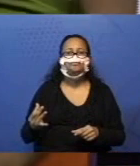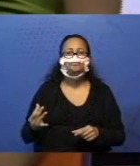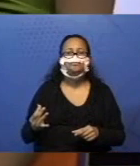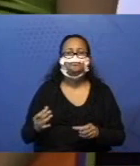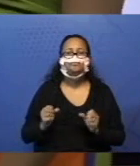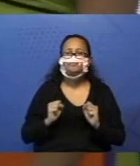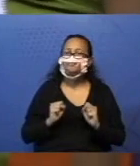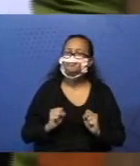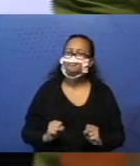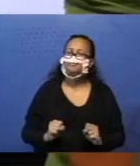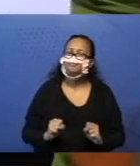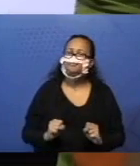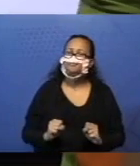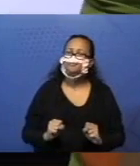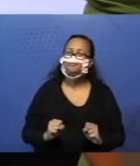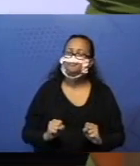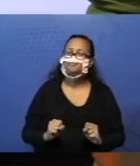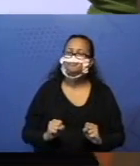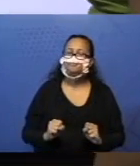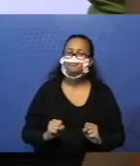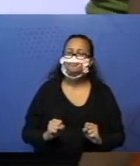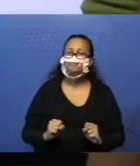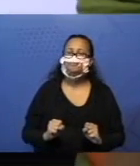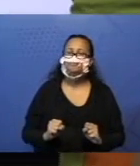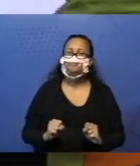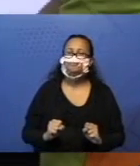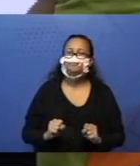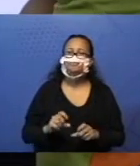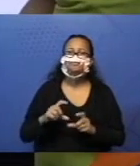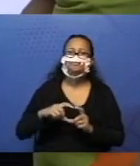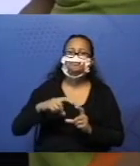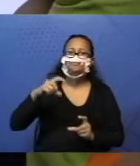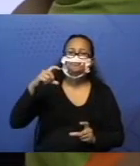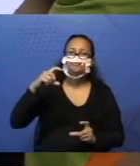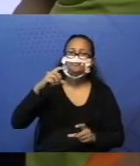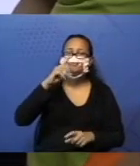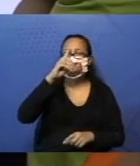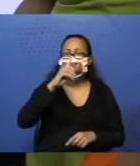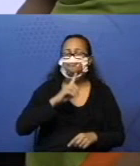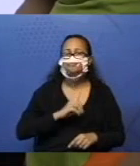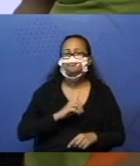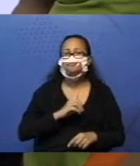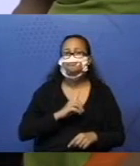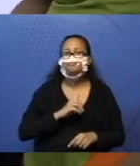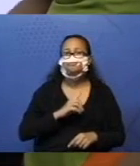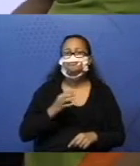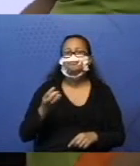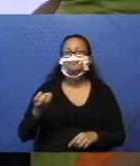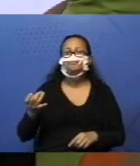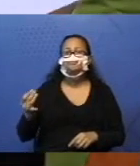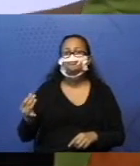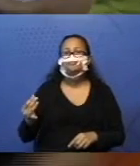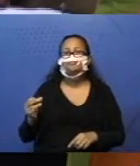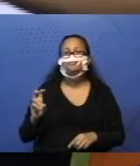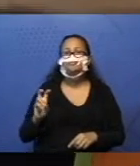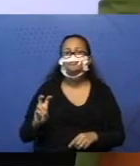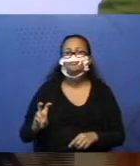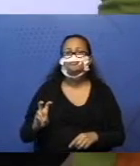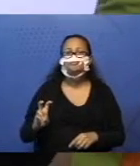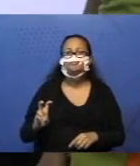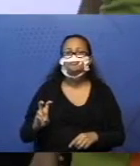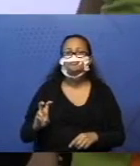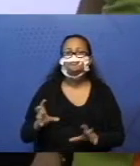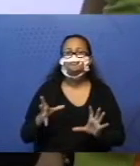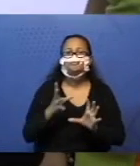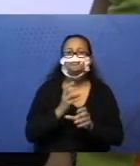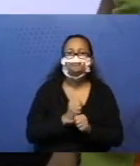posso colocar a barrinha amarela, porque a barrinha amarela tem valor 5. E aí a